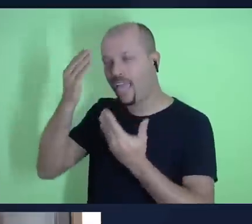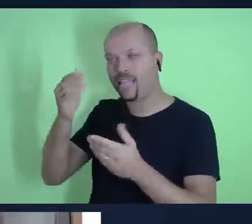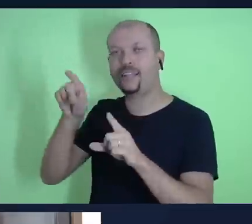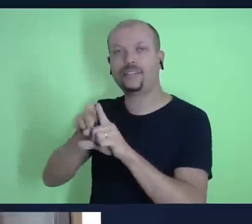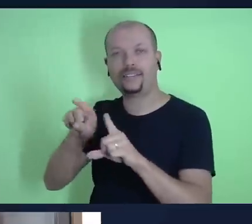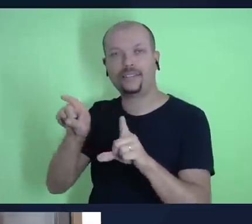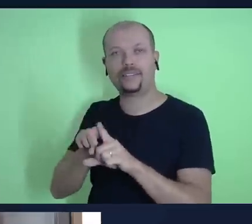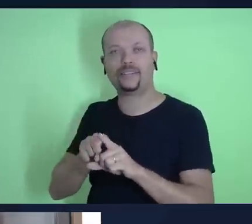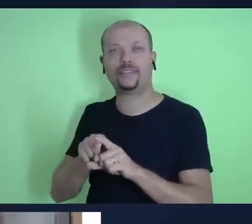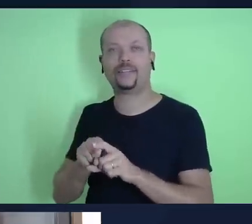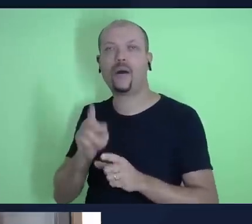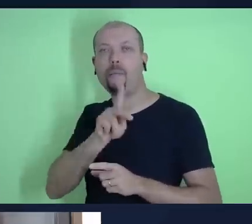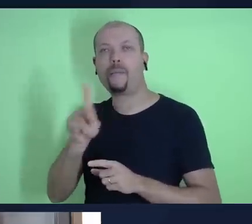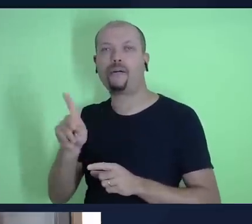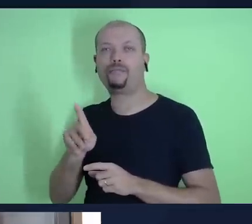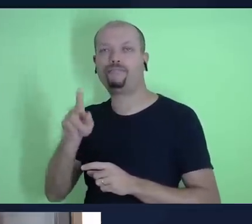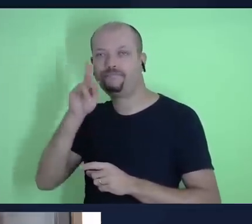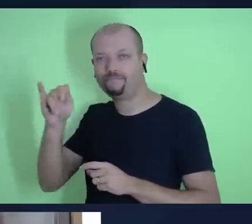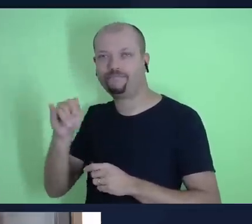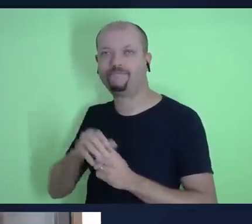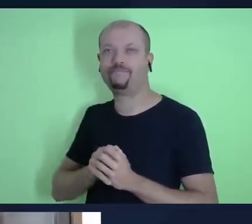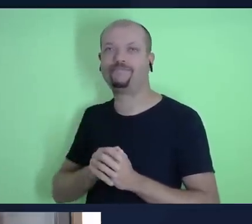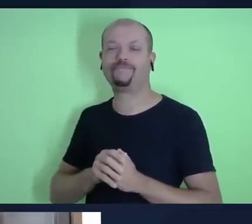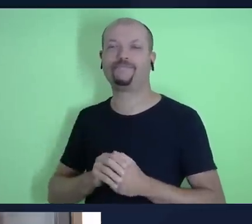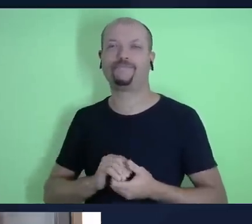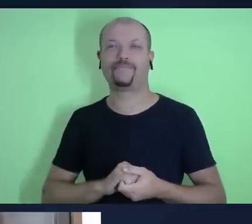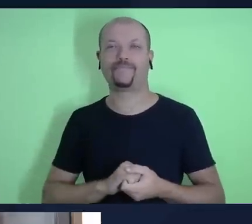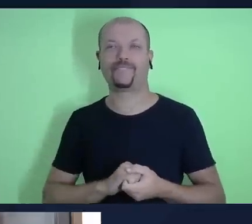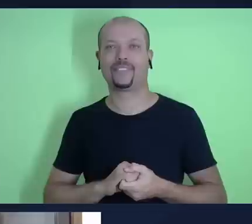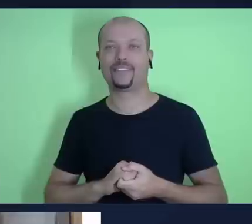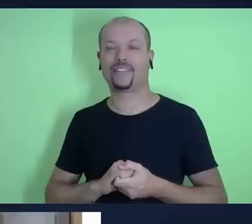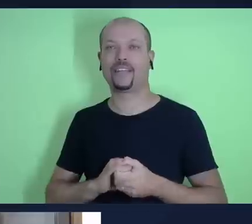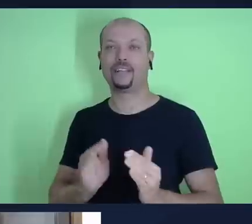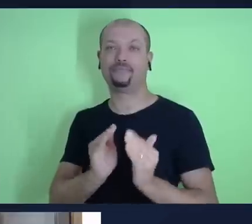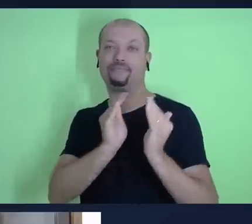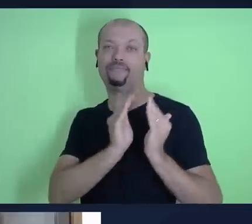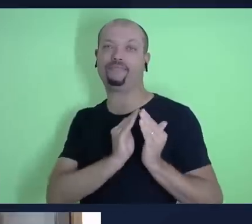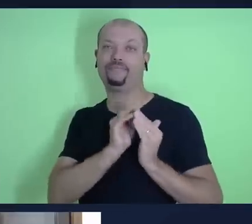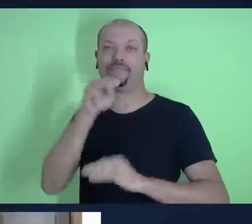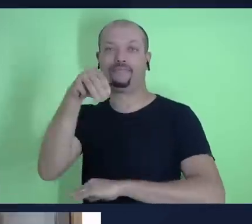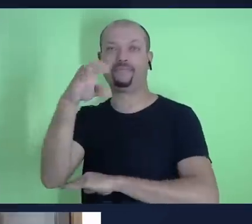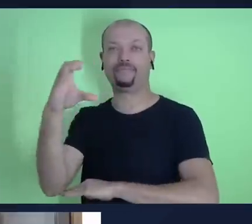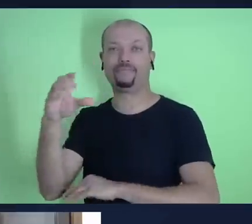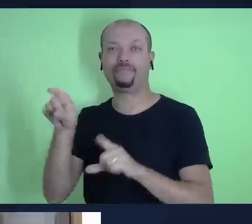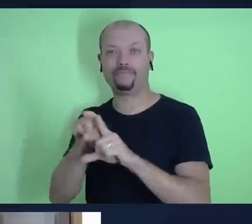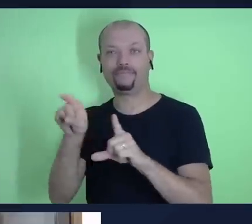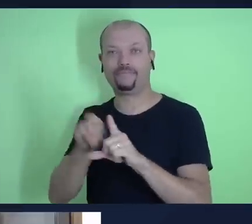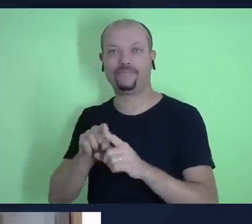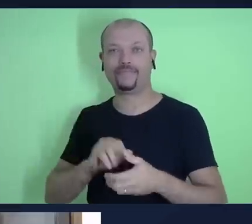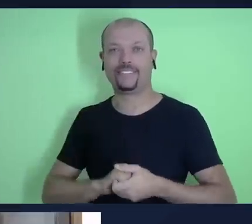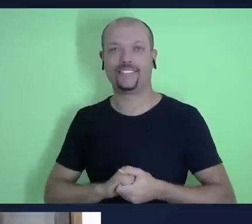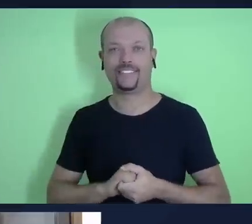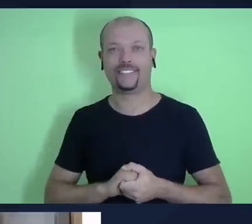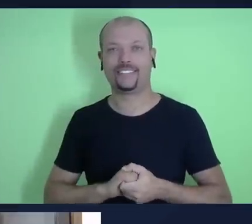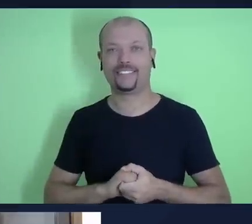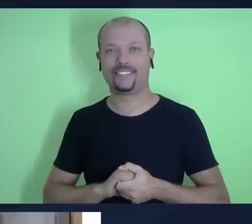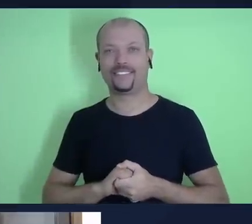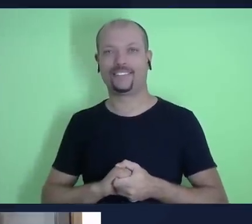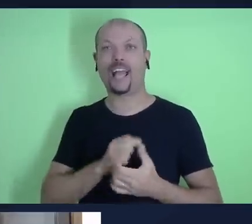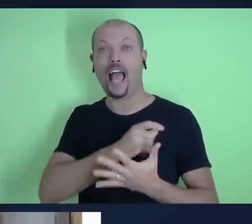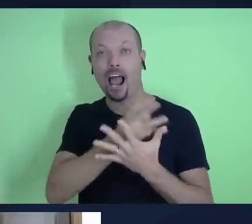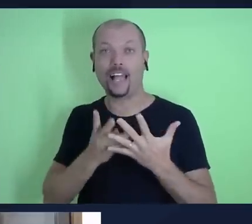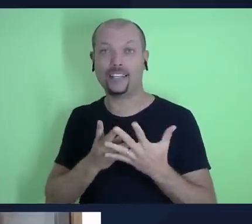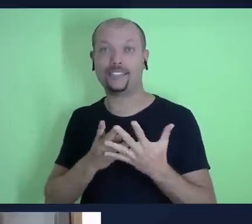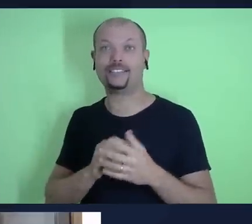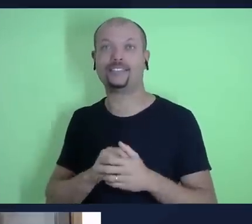o querido professor Vilmar Silva do Colégio Adventista de Mogi das Cruzes esta lição da Escola Sabatina é